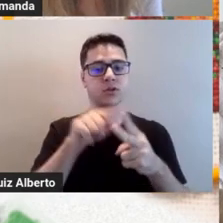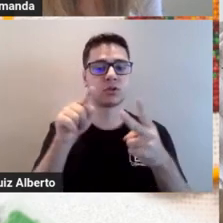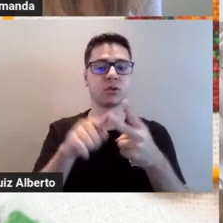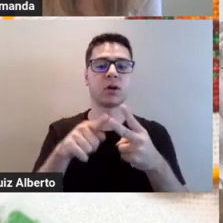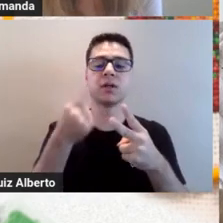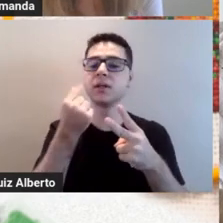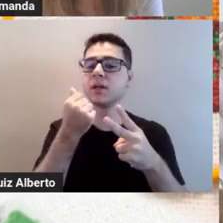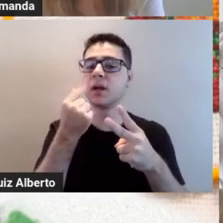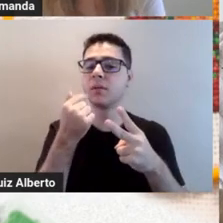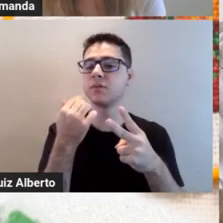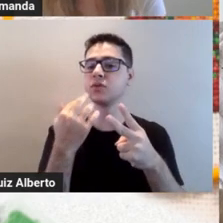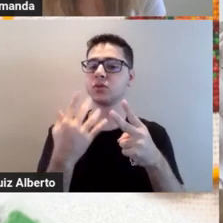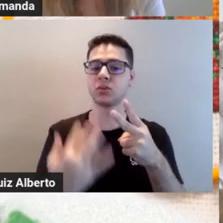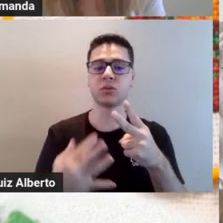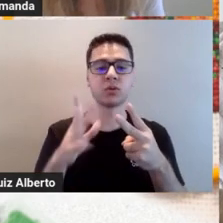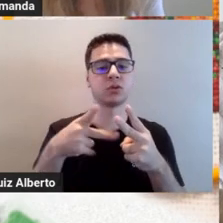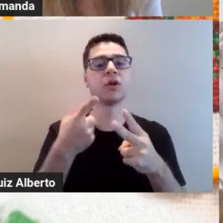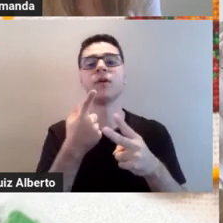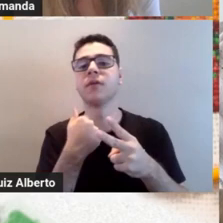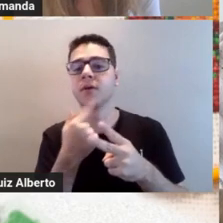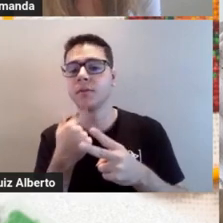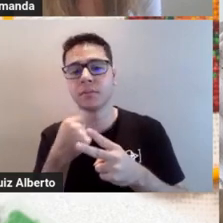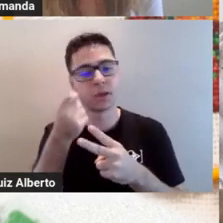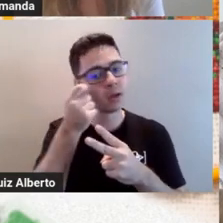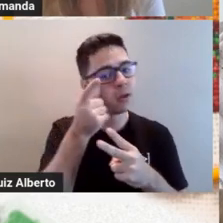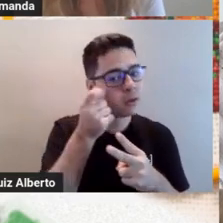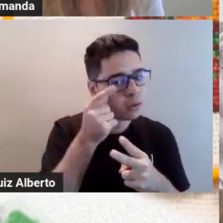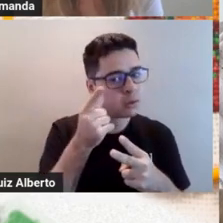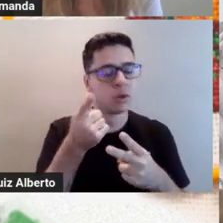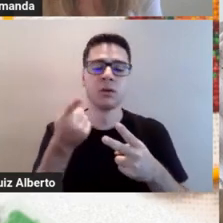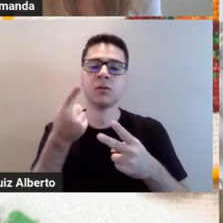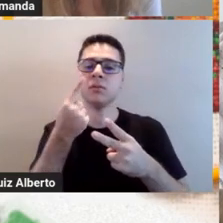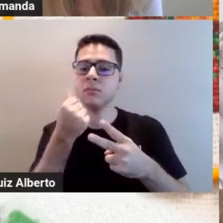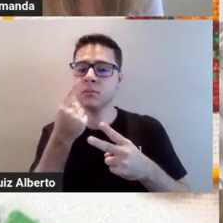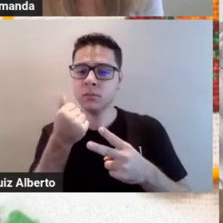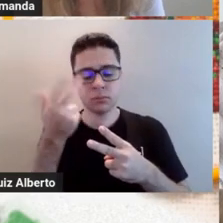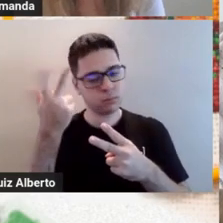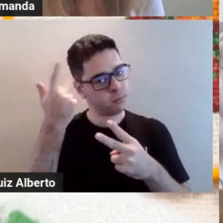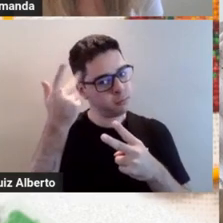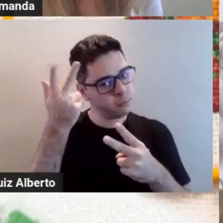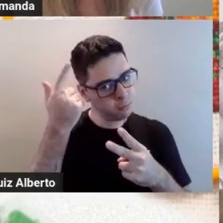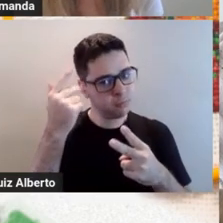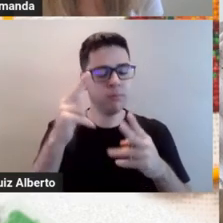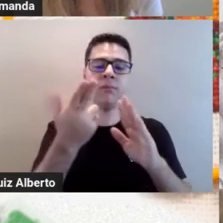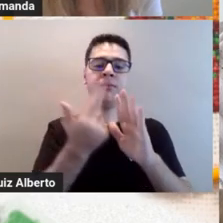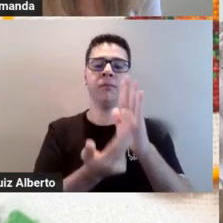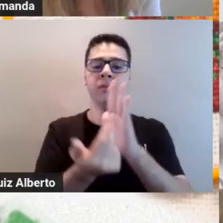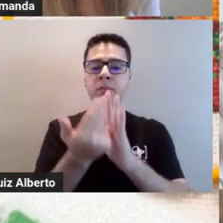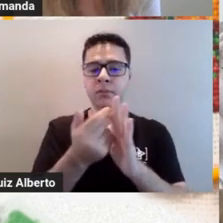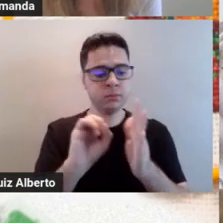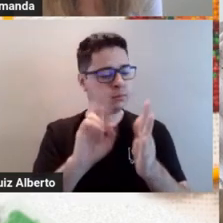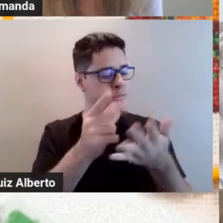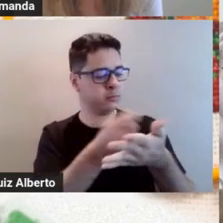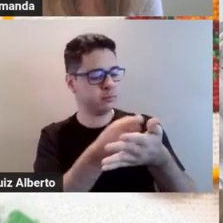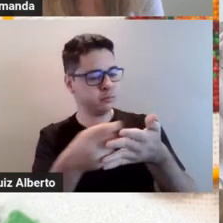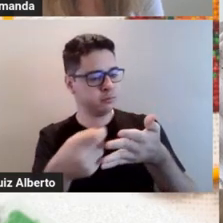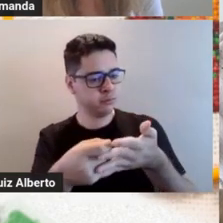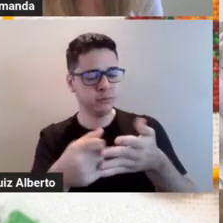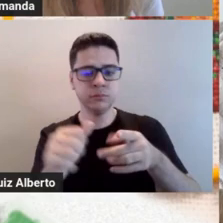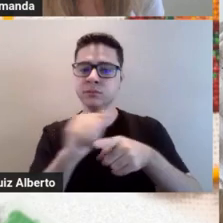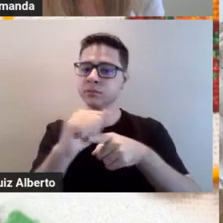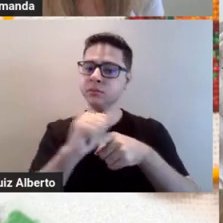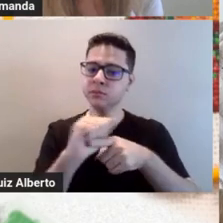de cor. Aqui eu escolhi o vermelho e o azul. E um lápis comum. Um lápis de desenho ou de escrita. Uma borracha. Uma